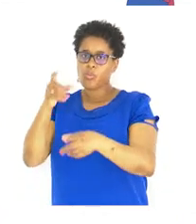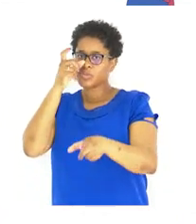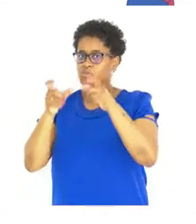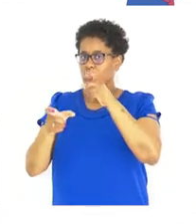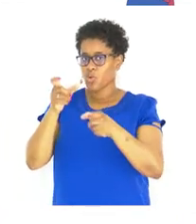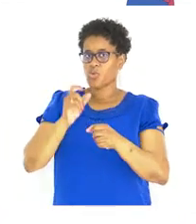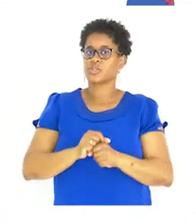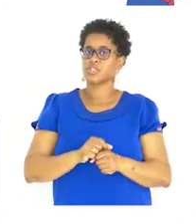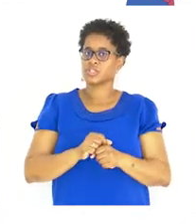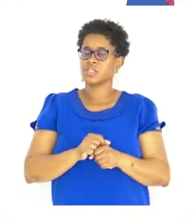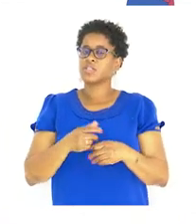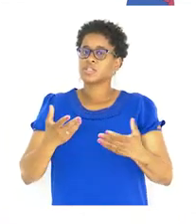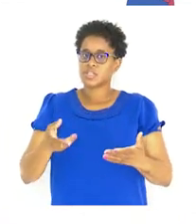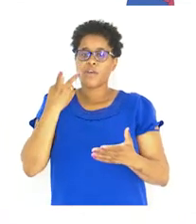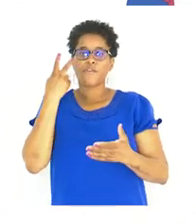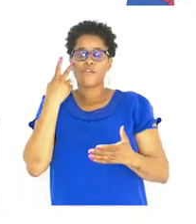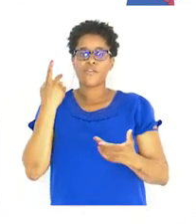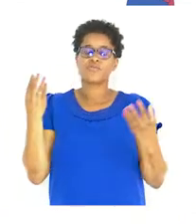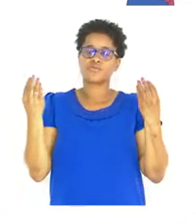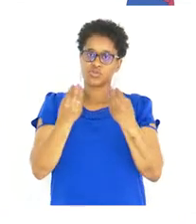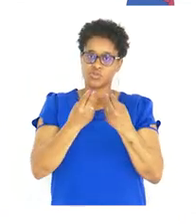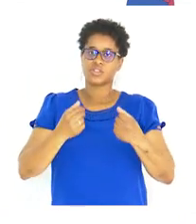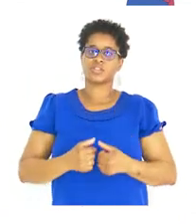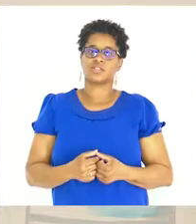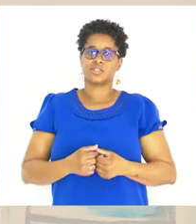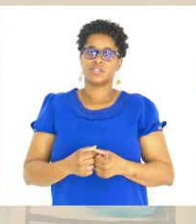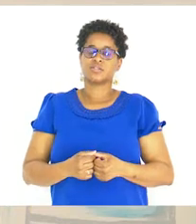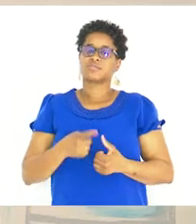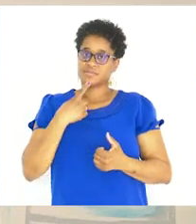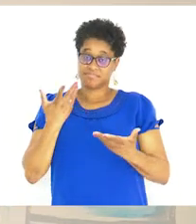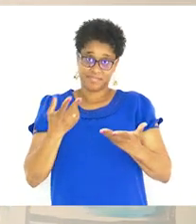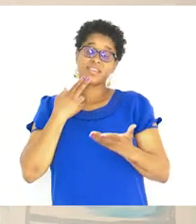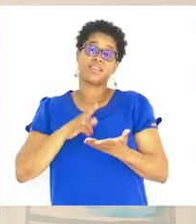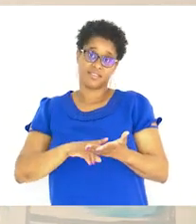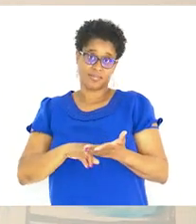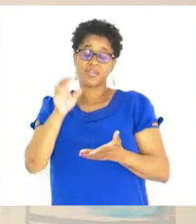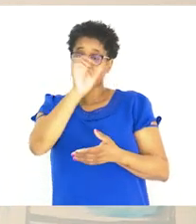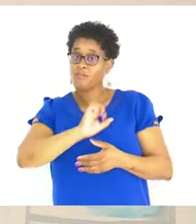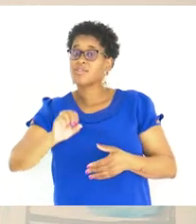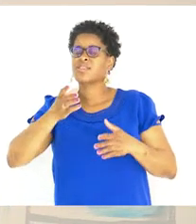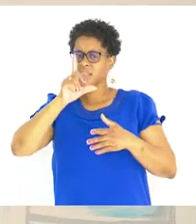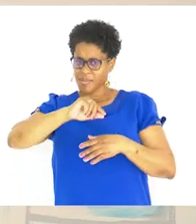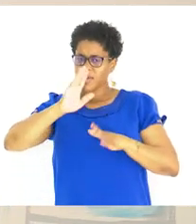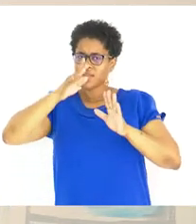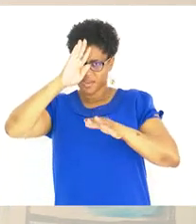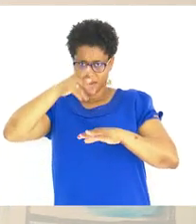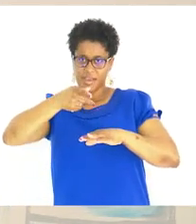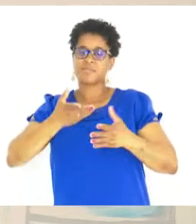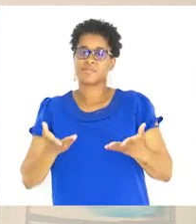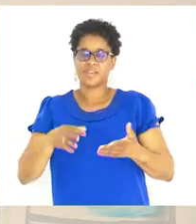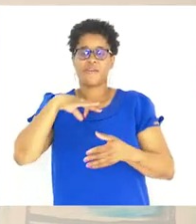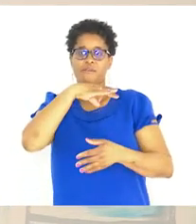pessoas Que vivem juntas Certamente Que vocês também Já sabem disso